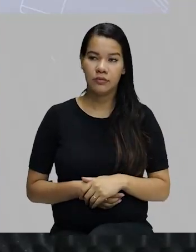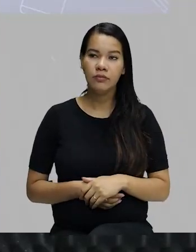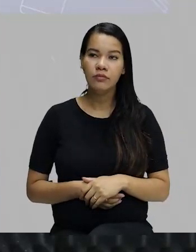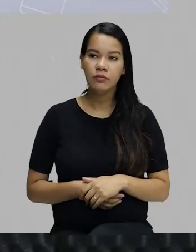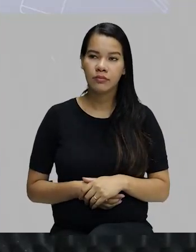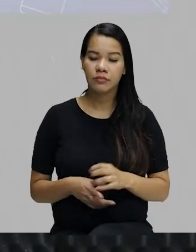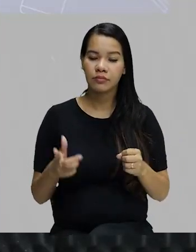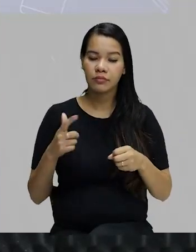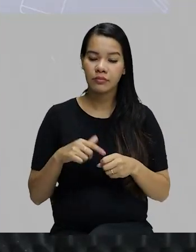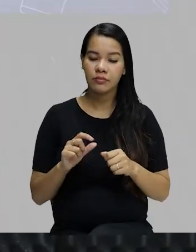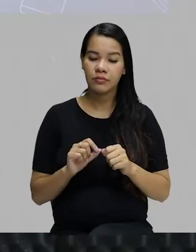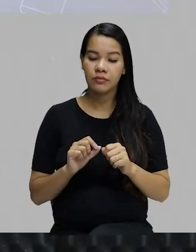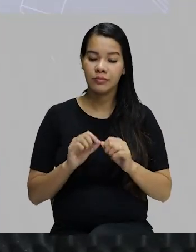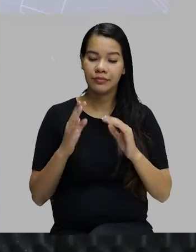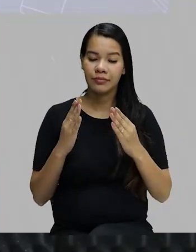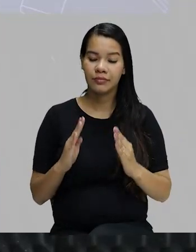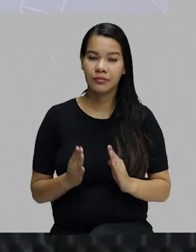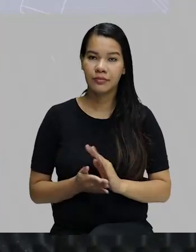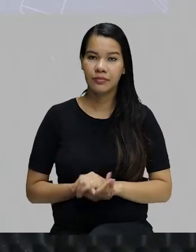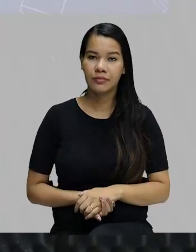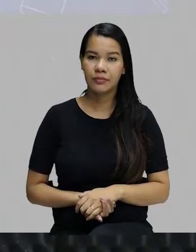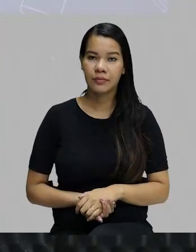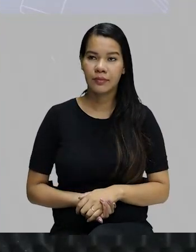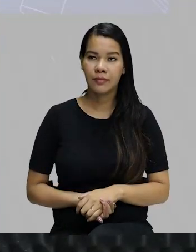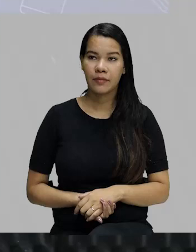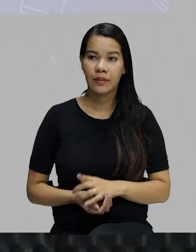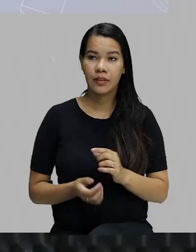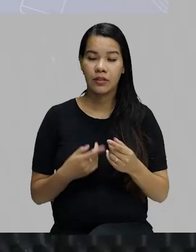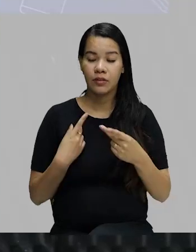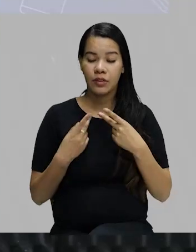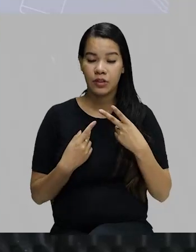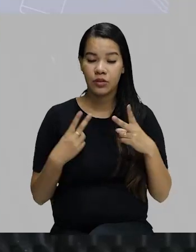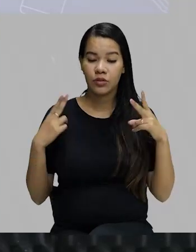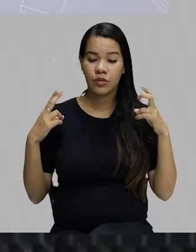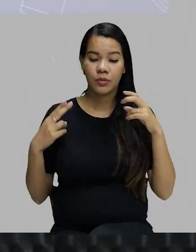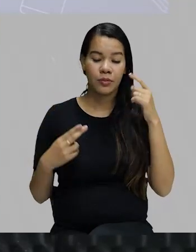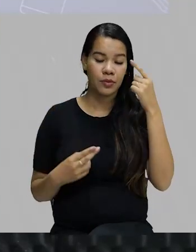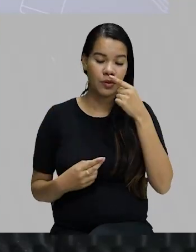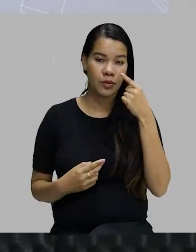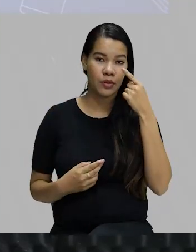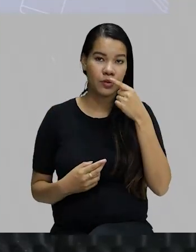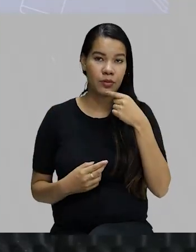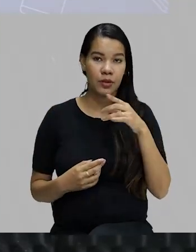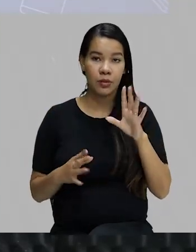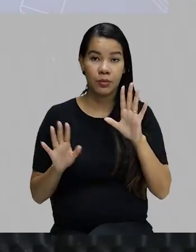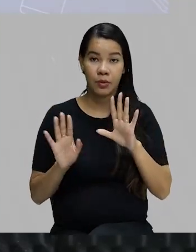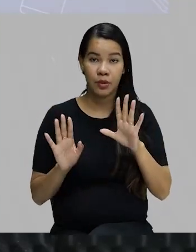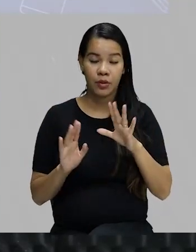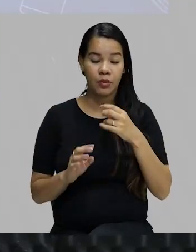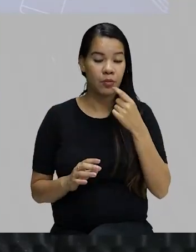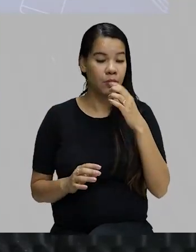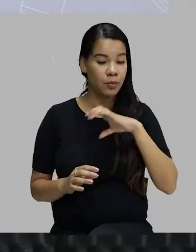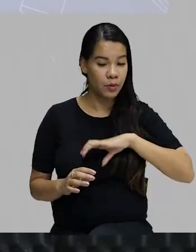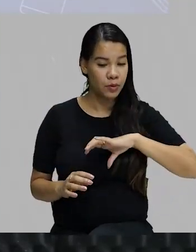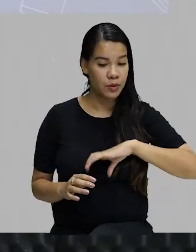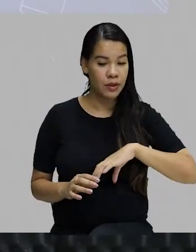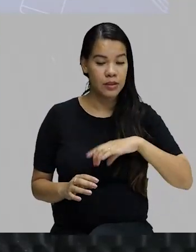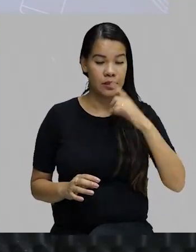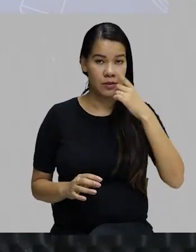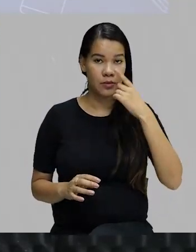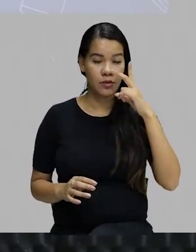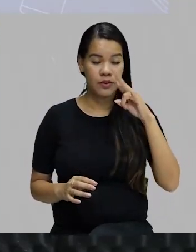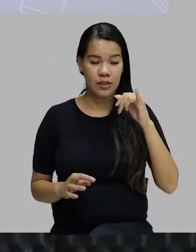Português, volto a fazer a observação, estou falando aqui de português. Vai ser diferente em espanhol, só as palavras, tá?